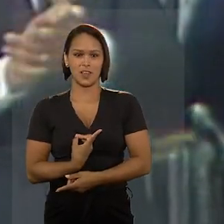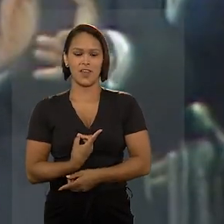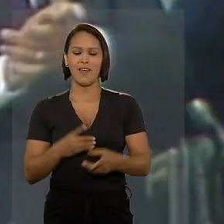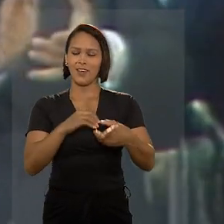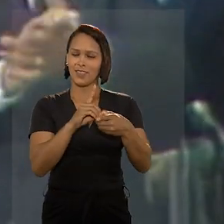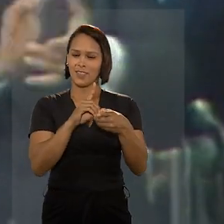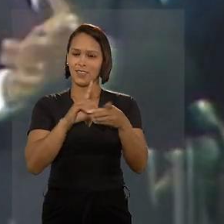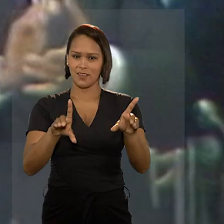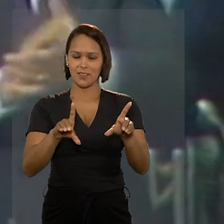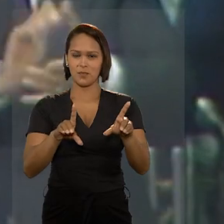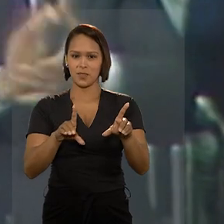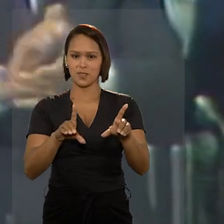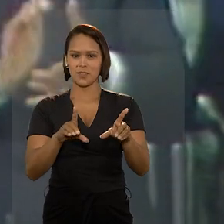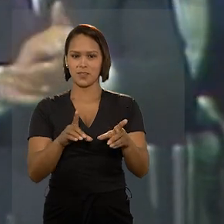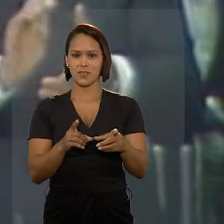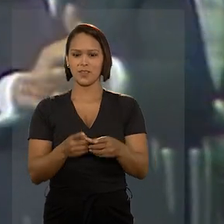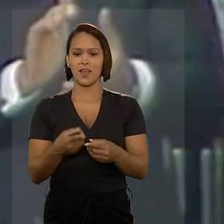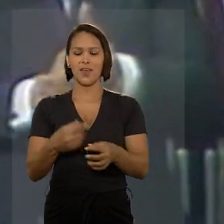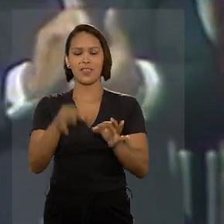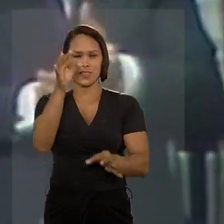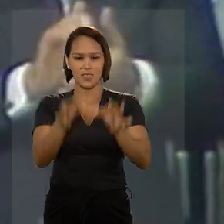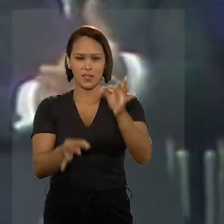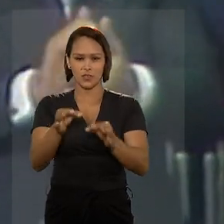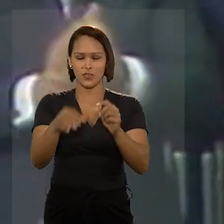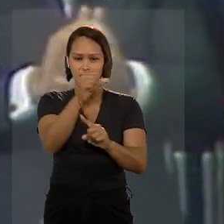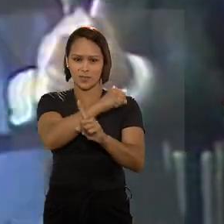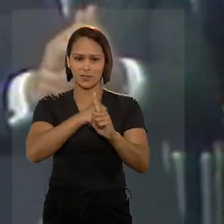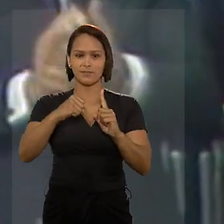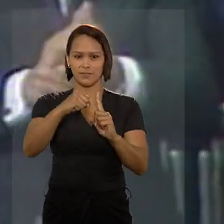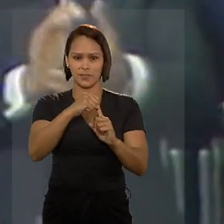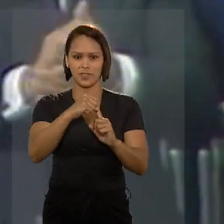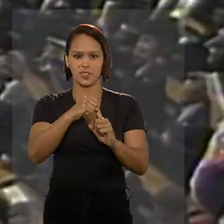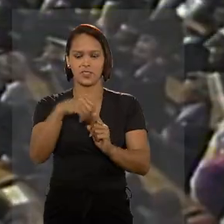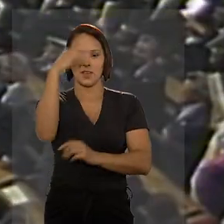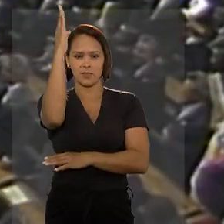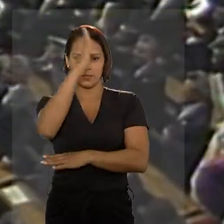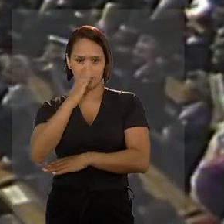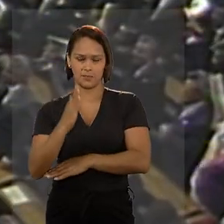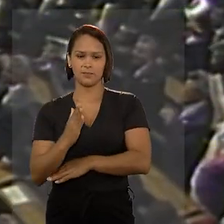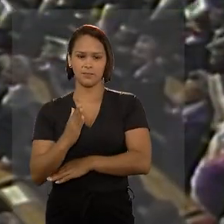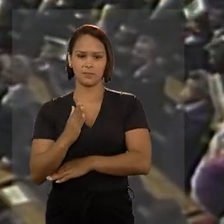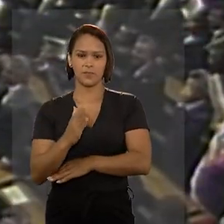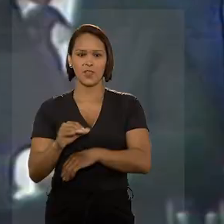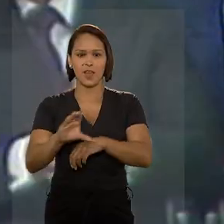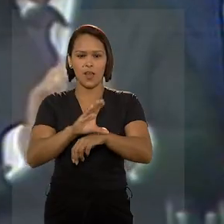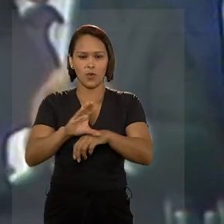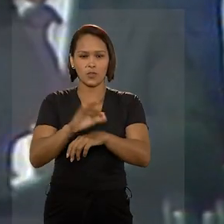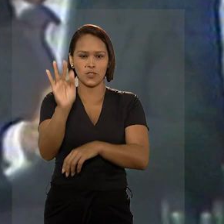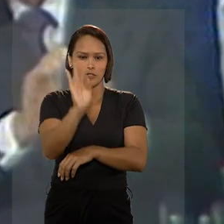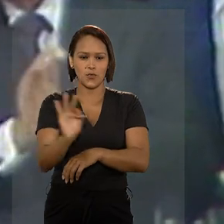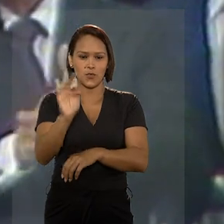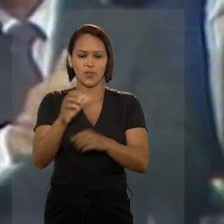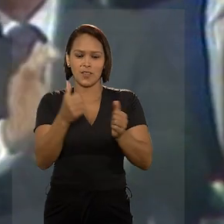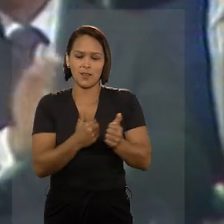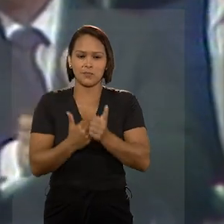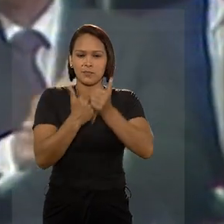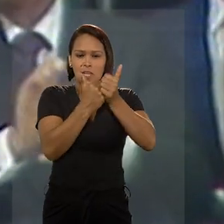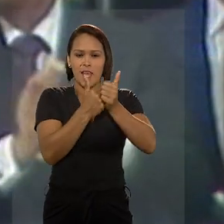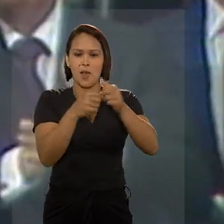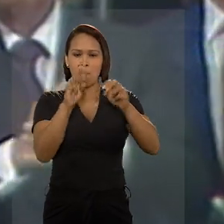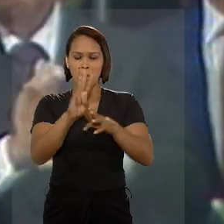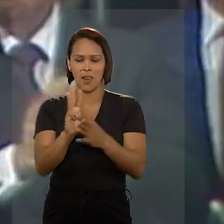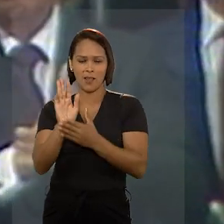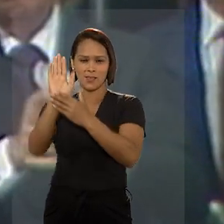da democracia, da justiça social no Brasil. A Constituição Federal,